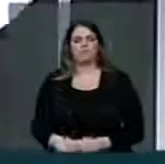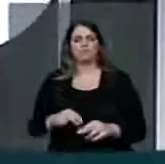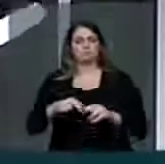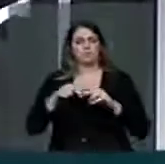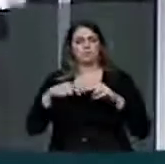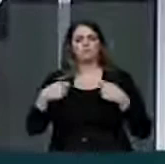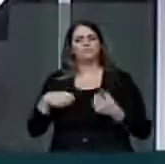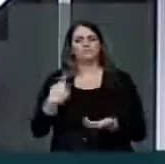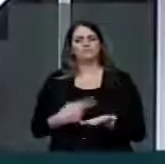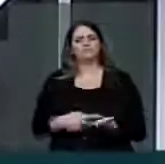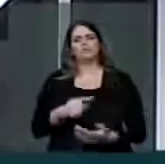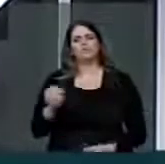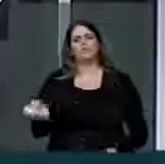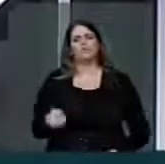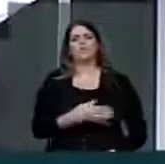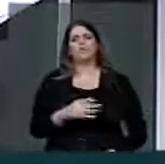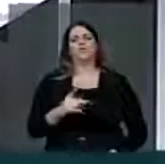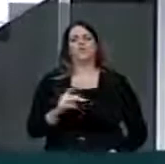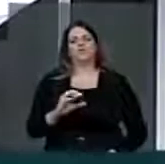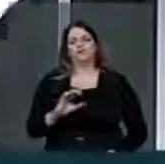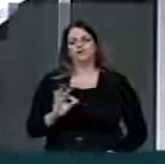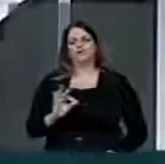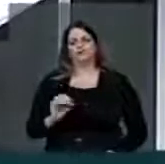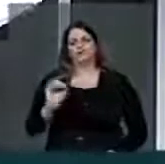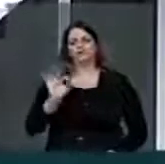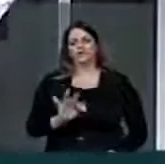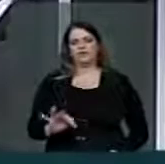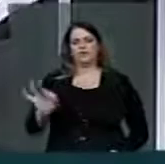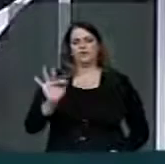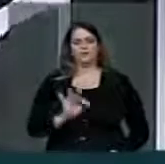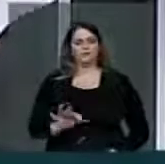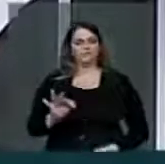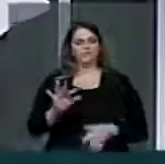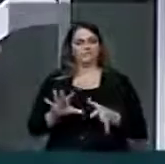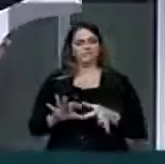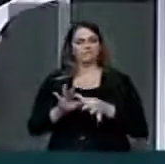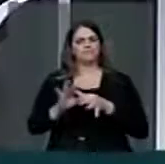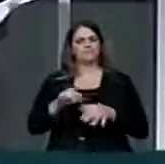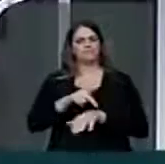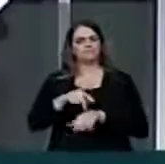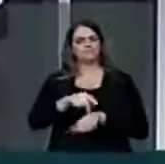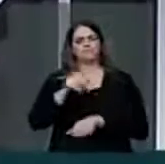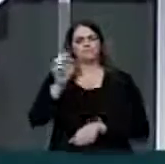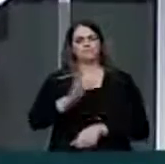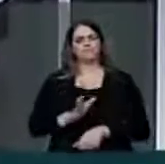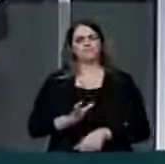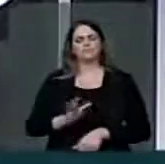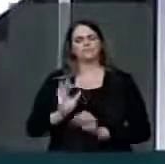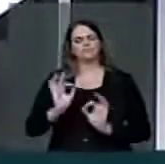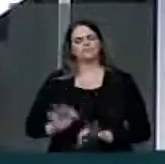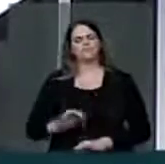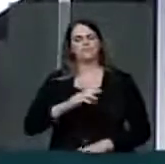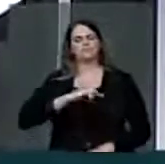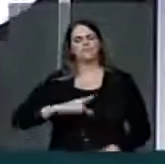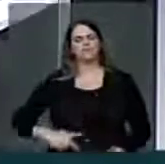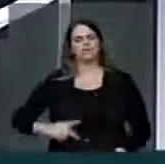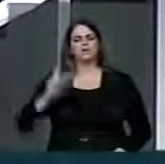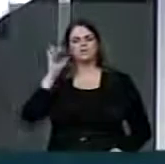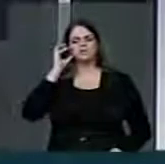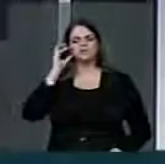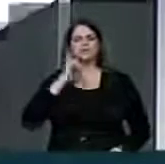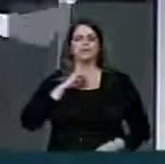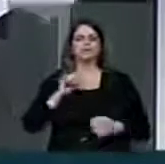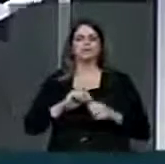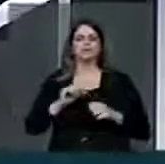federativo será a grande solução. O governo federal, por sua vez, vamos fazer justiça a nossa presidente Dilma Rousseff, ela mandou o